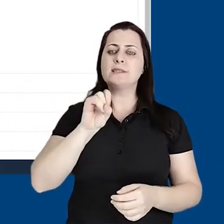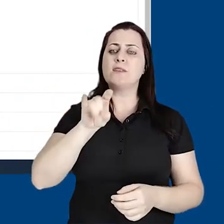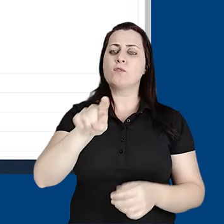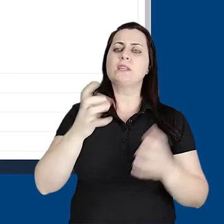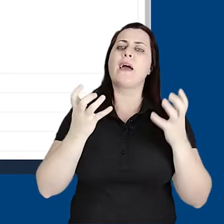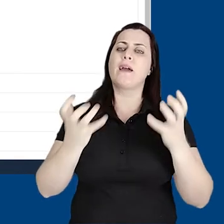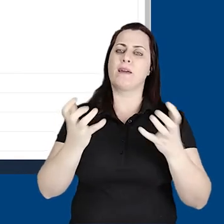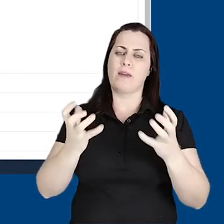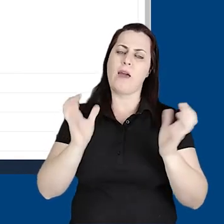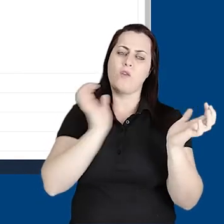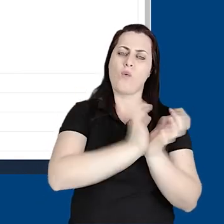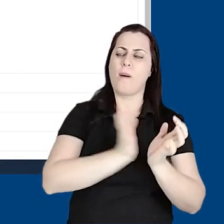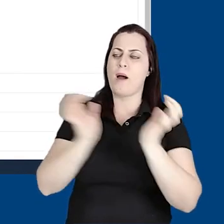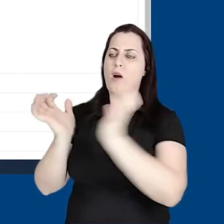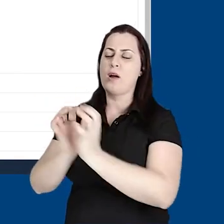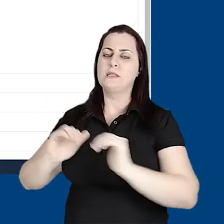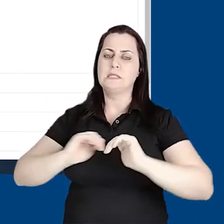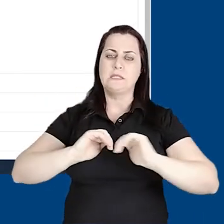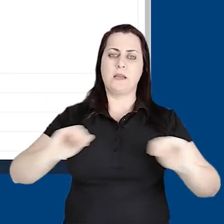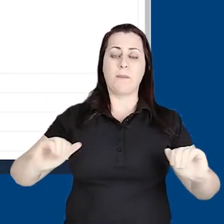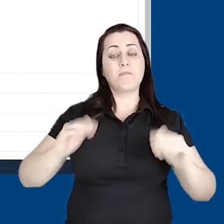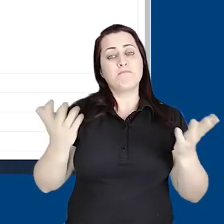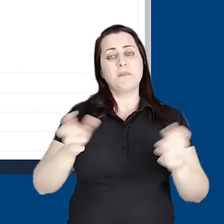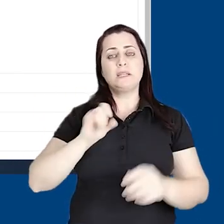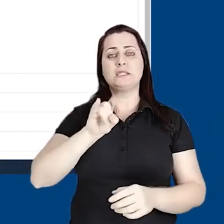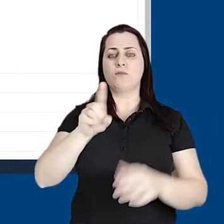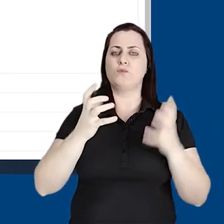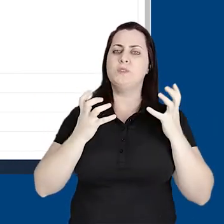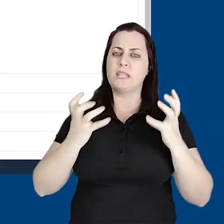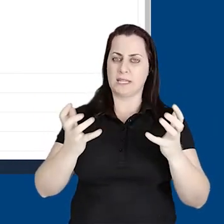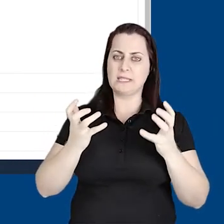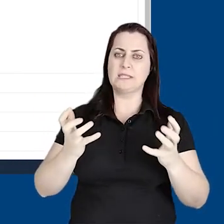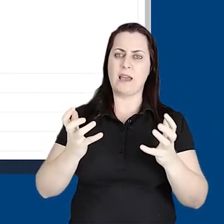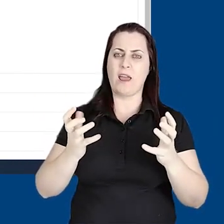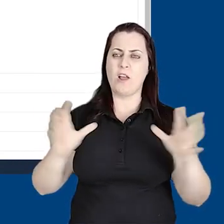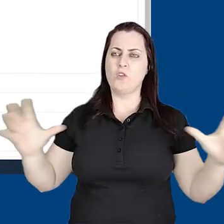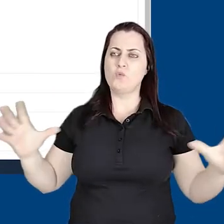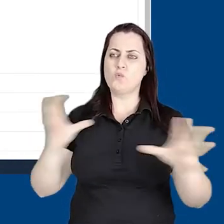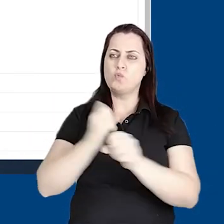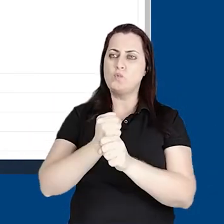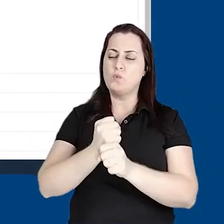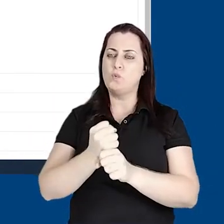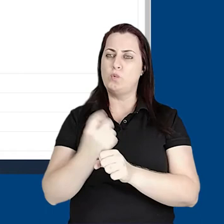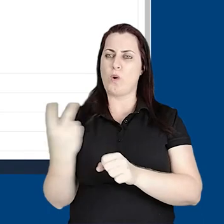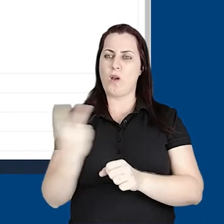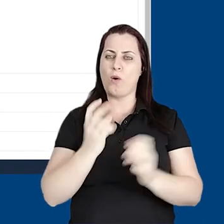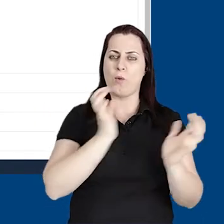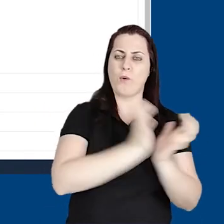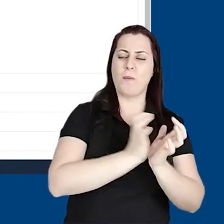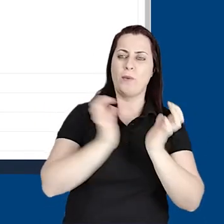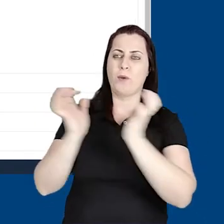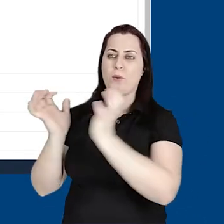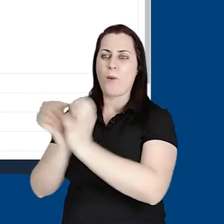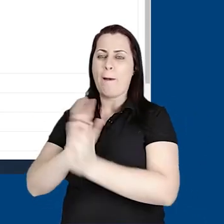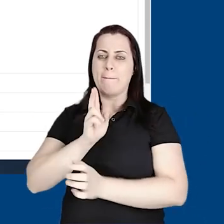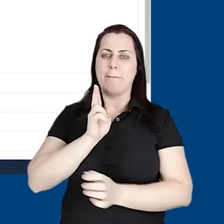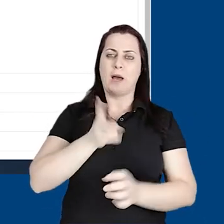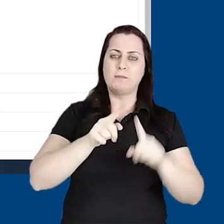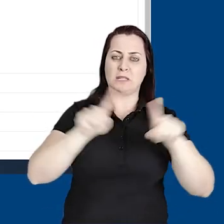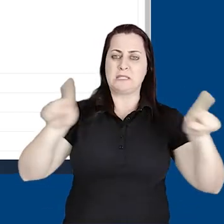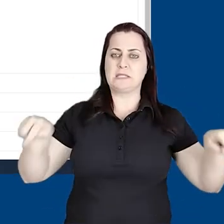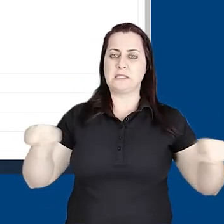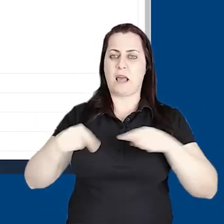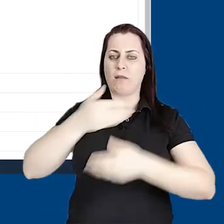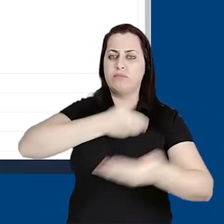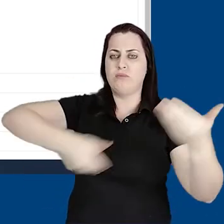É interessante se você quer manter os grupos separados, mas se existir a necessidade de colocar todos os estudantes da